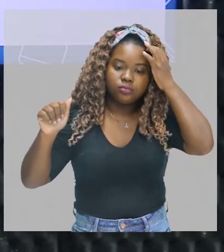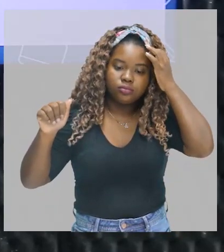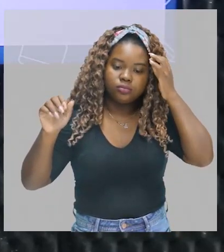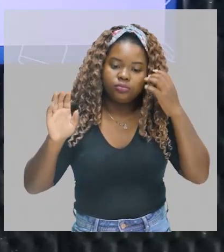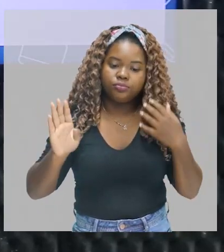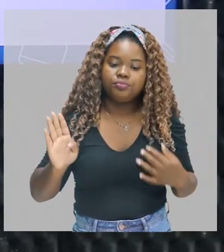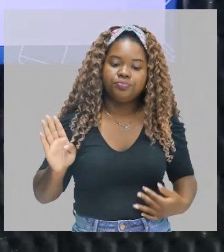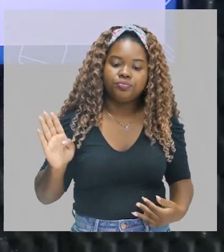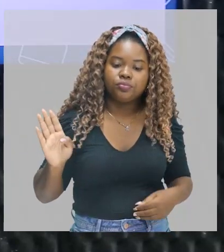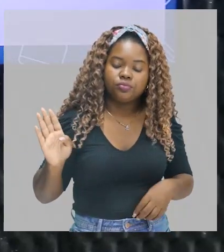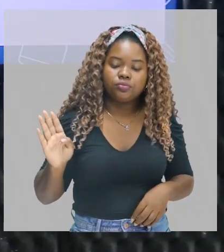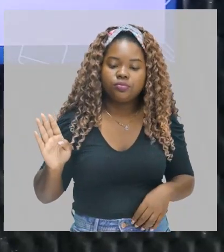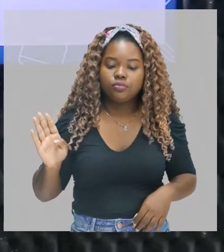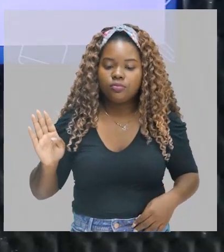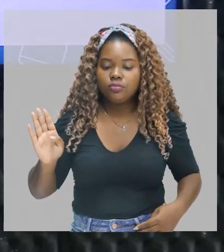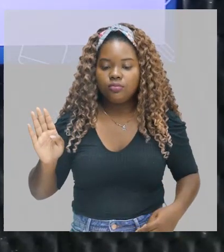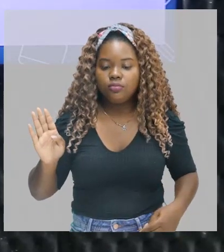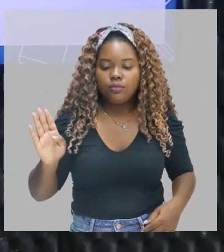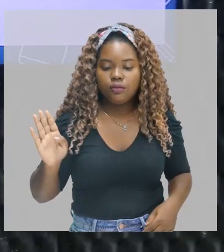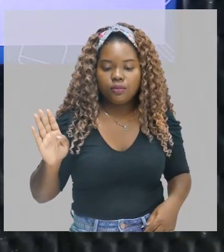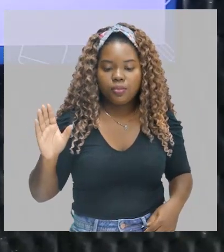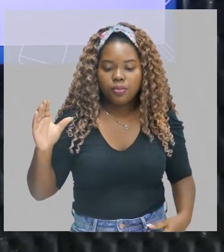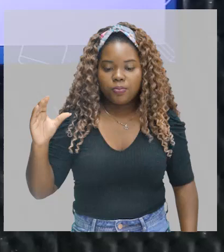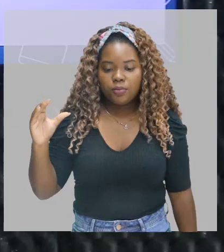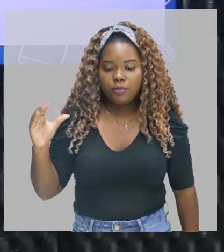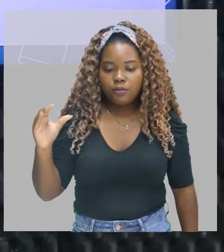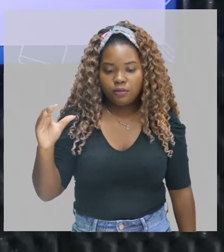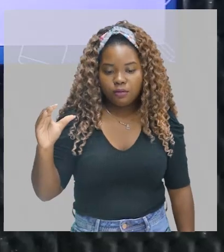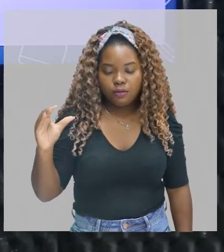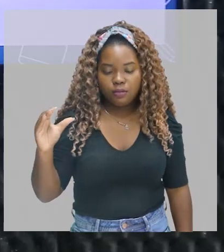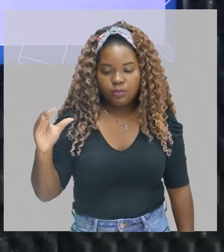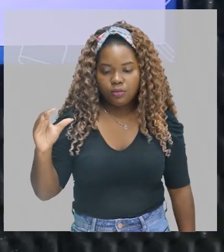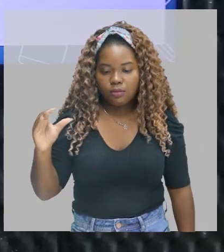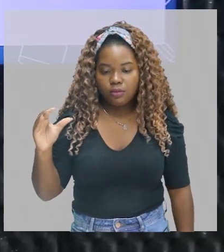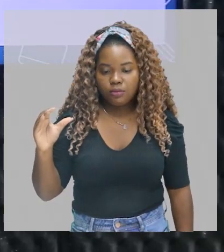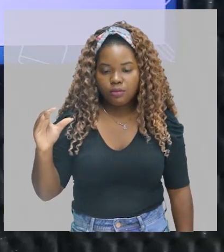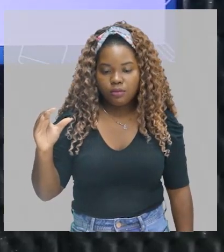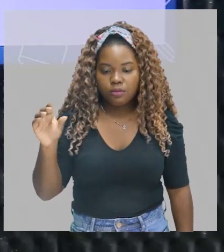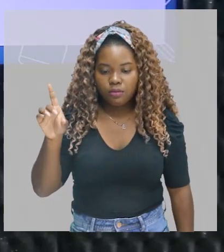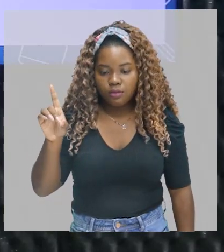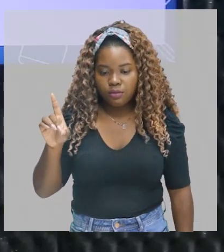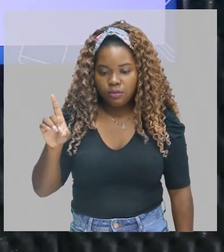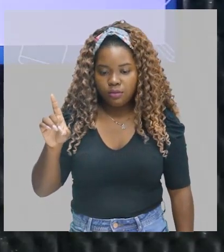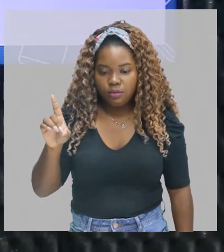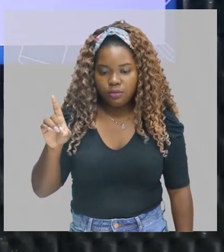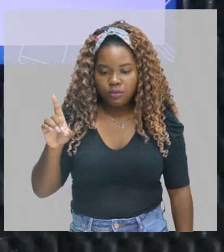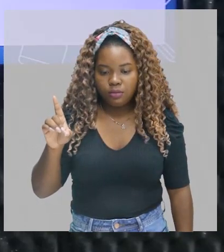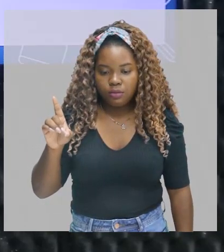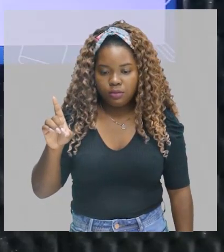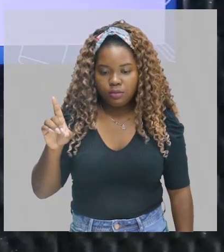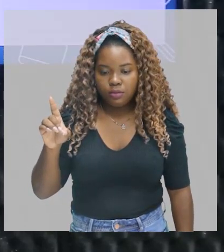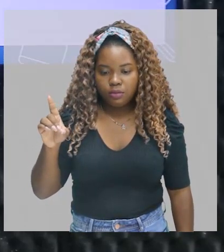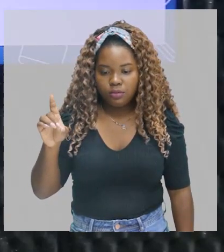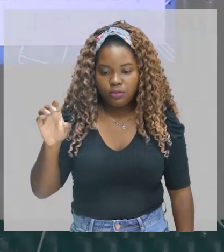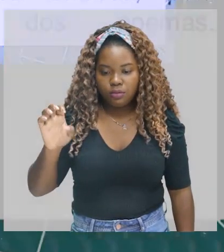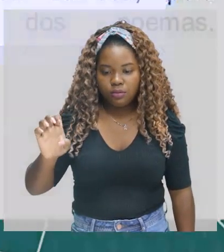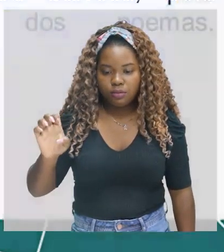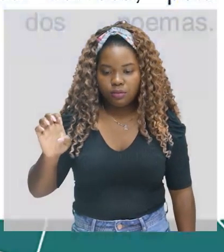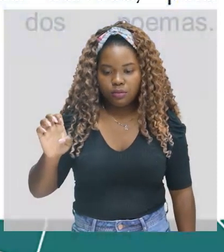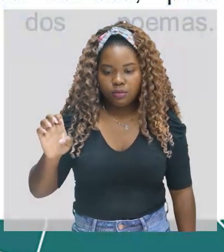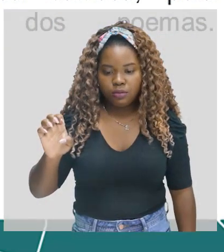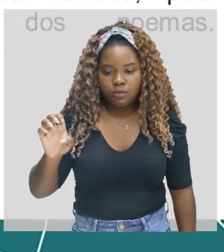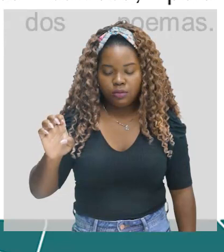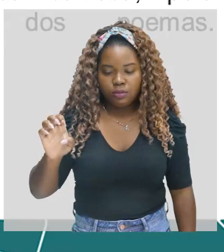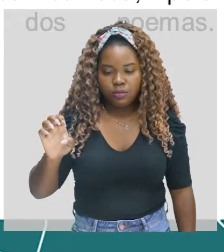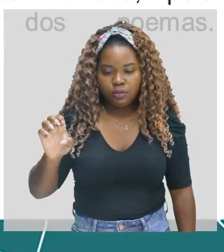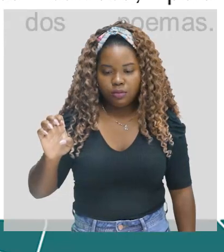Letra B, apenas a segunda? Letra C, apenas 1 e 2? Letra D, 2 e 3? Ou letra E, 1,